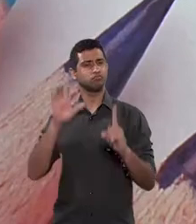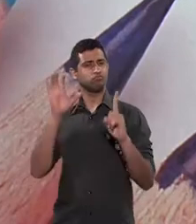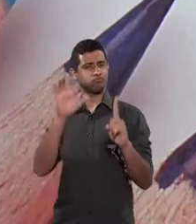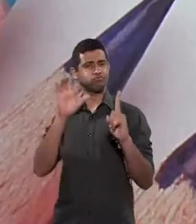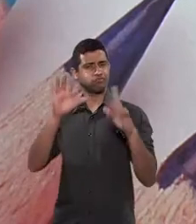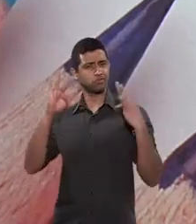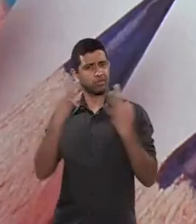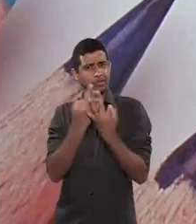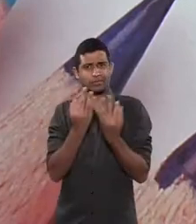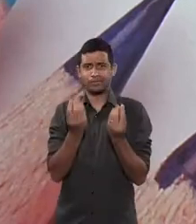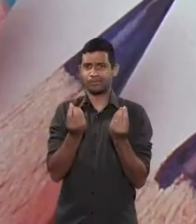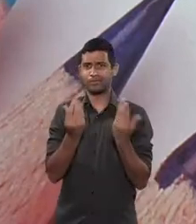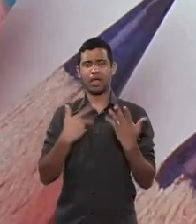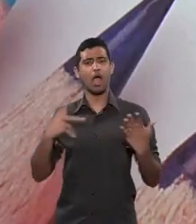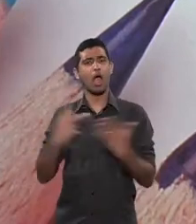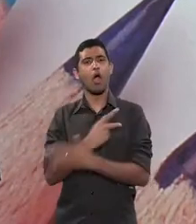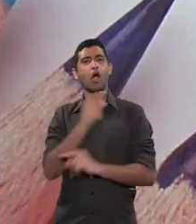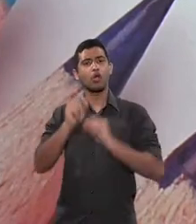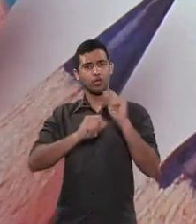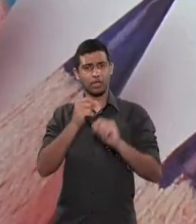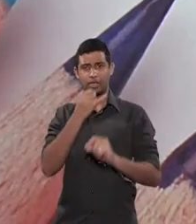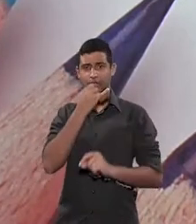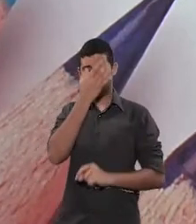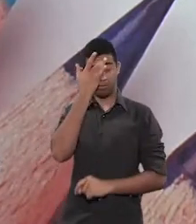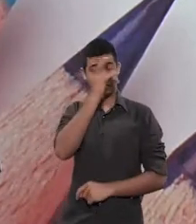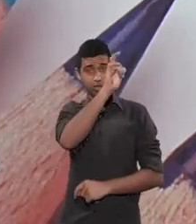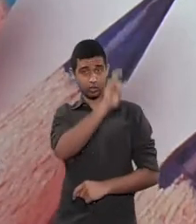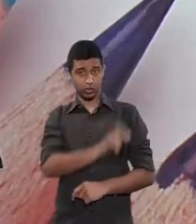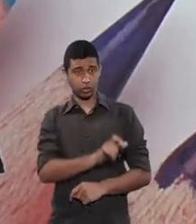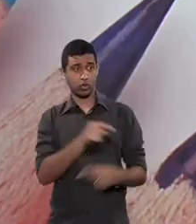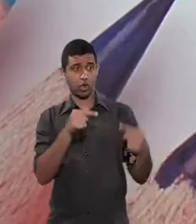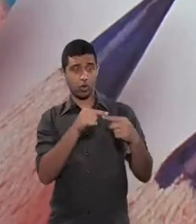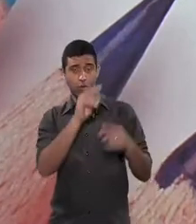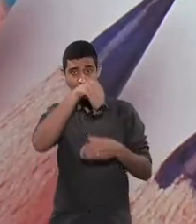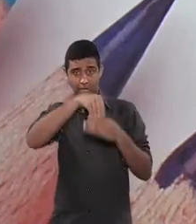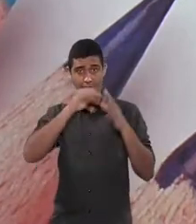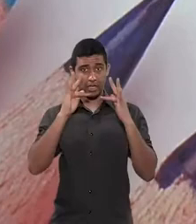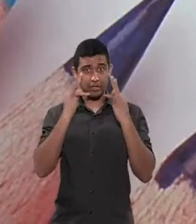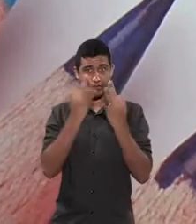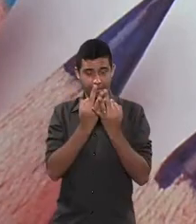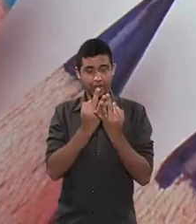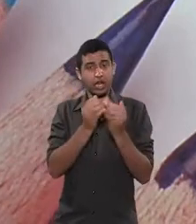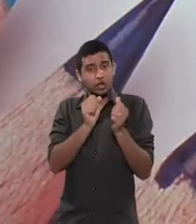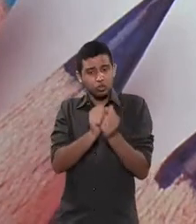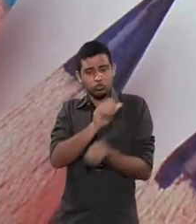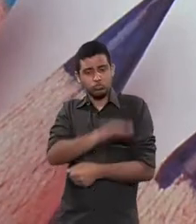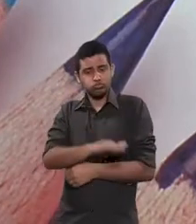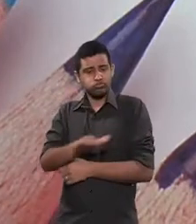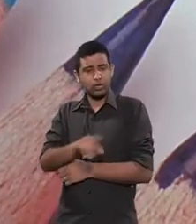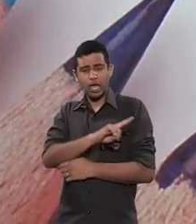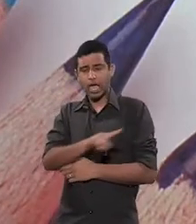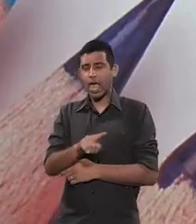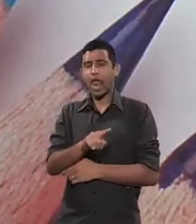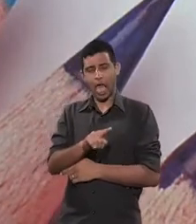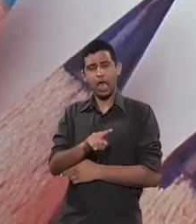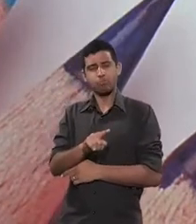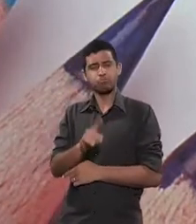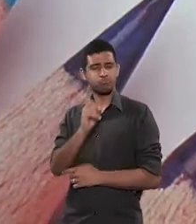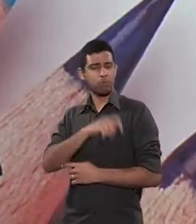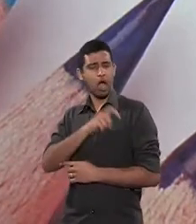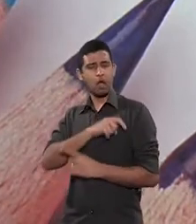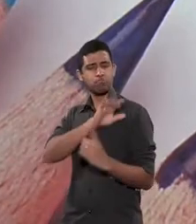A alienação parental ocorre quando alguém que faz parte do convívio de uma criança age para